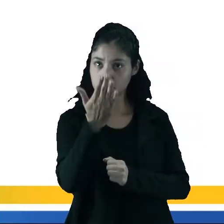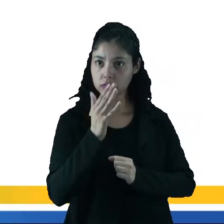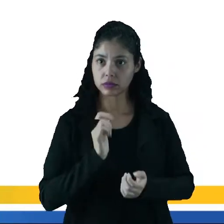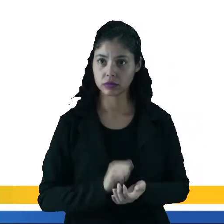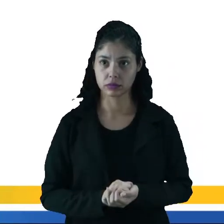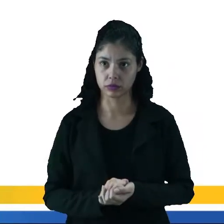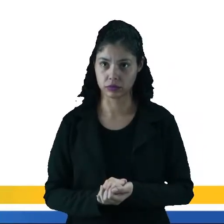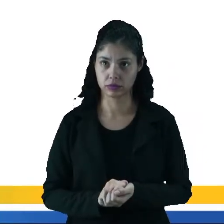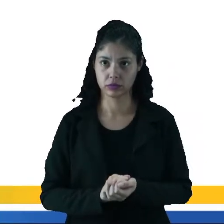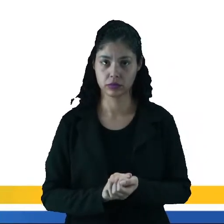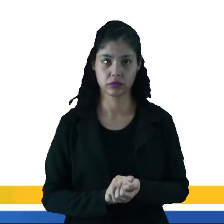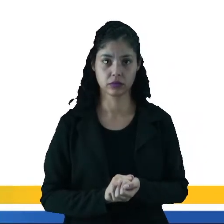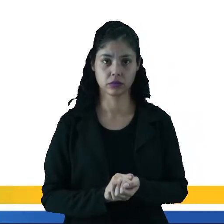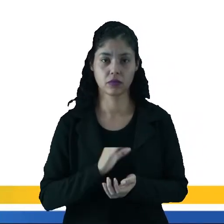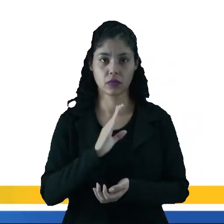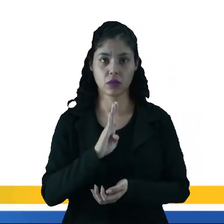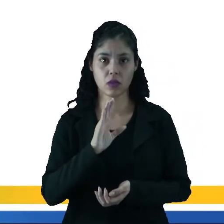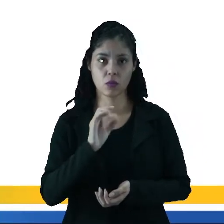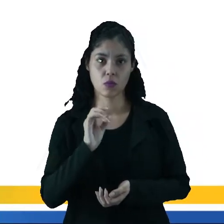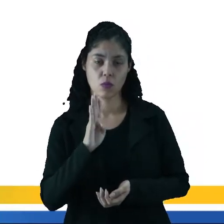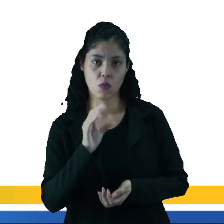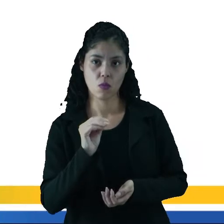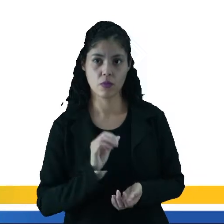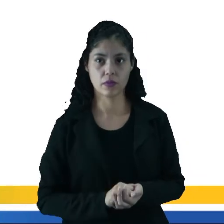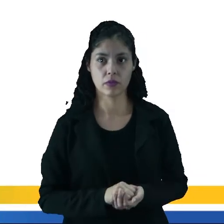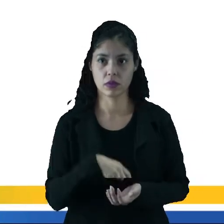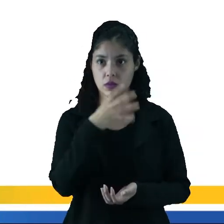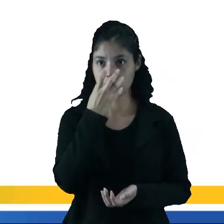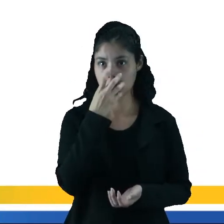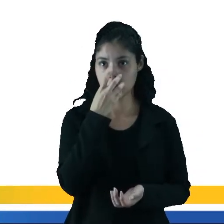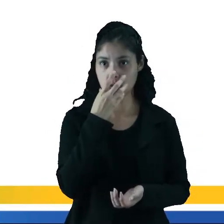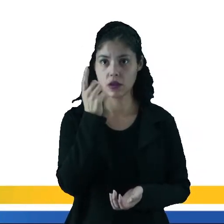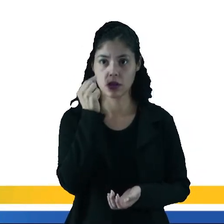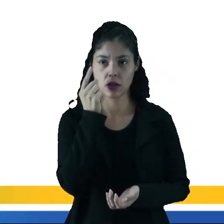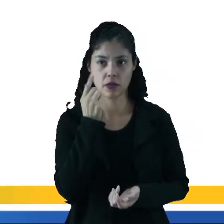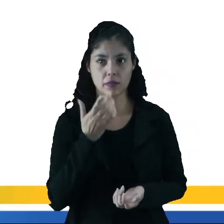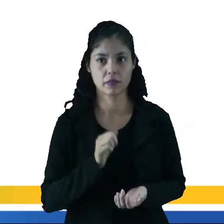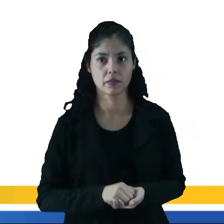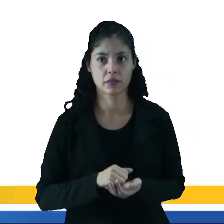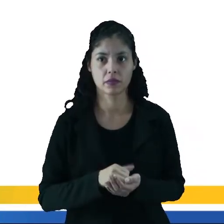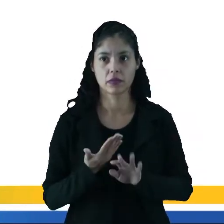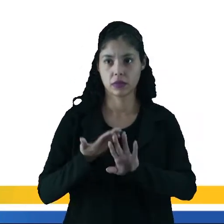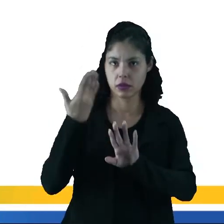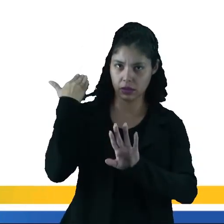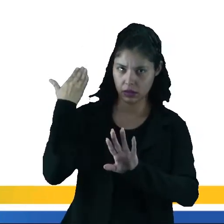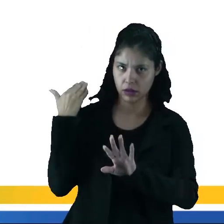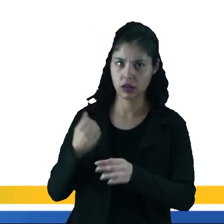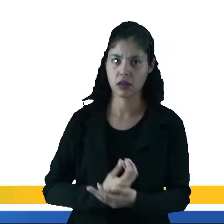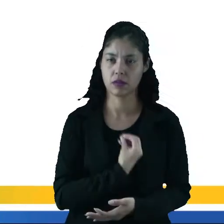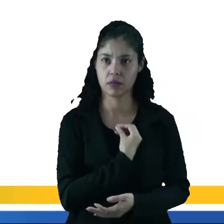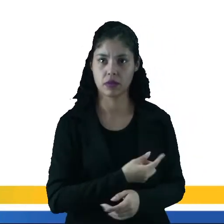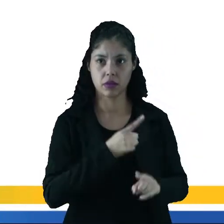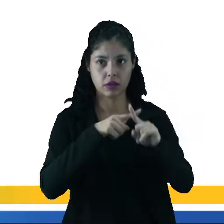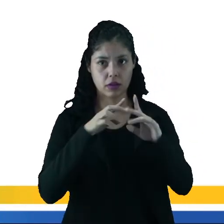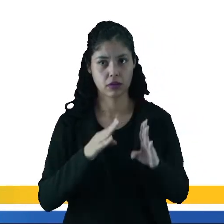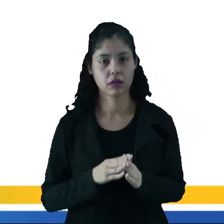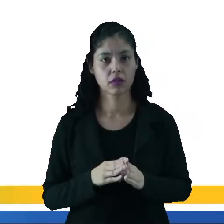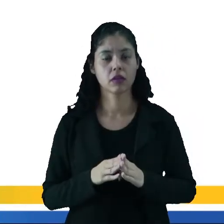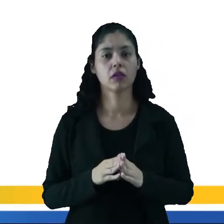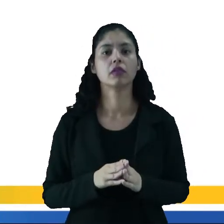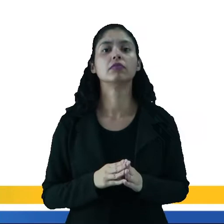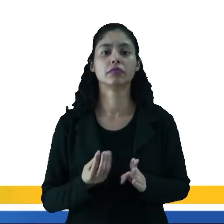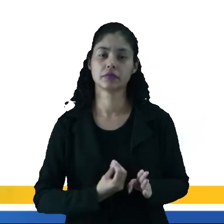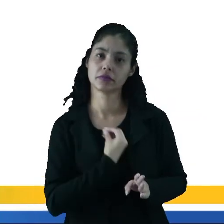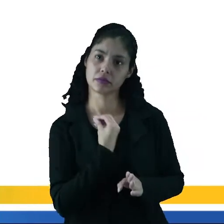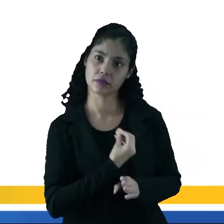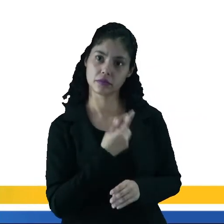você tem o bobo da corte. Tem um cão também meio sonolento. Atrás das mucamas tem a presença da igreja. Então,